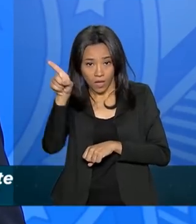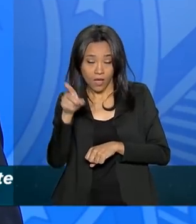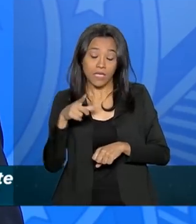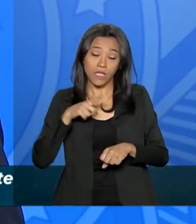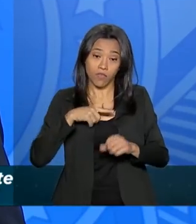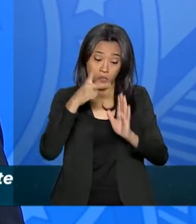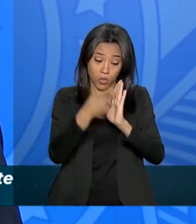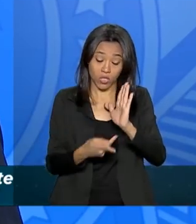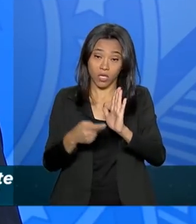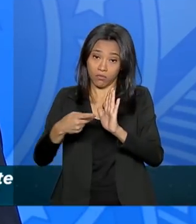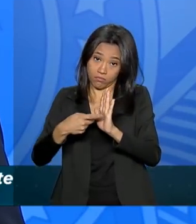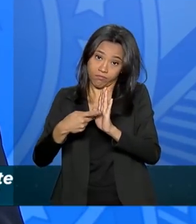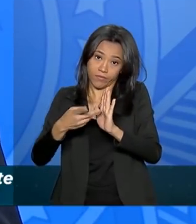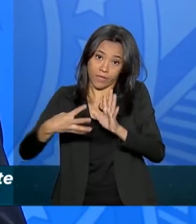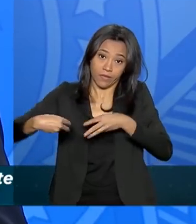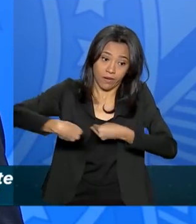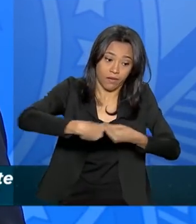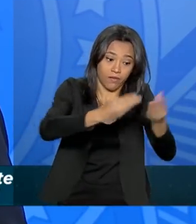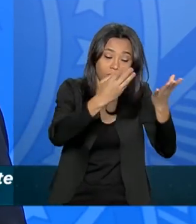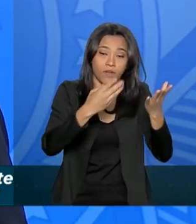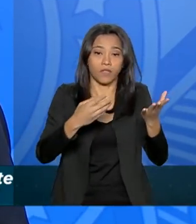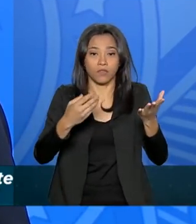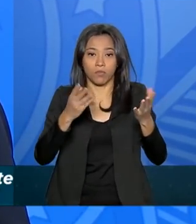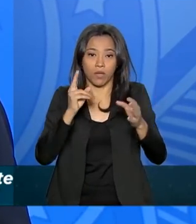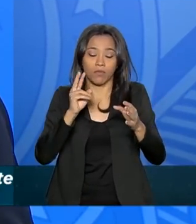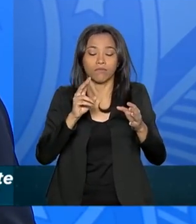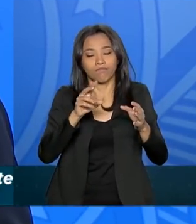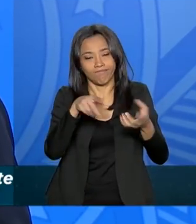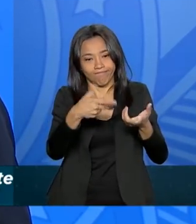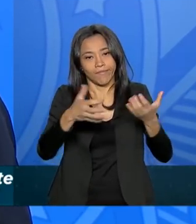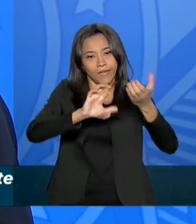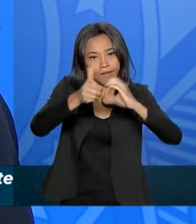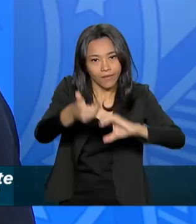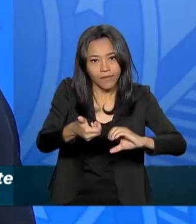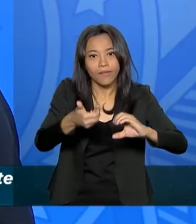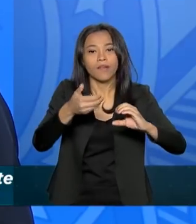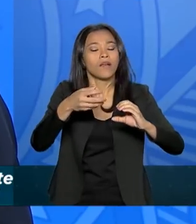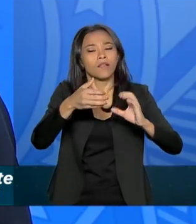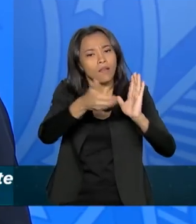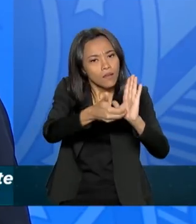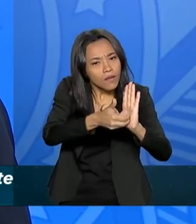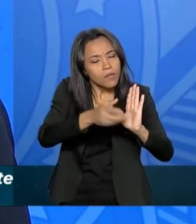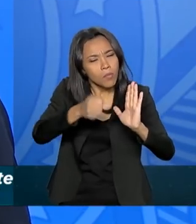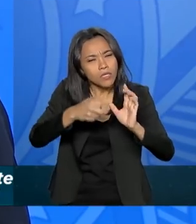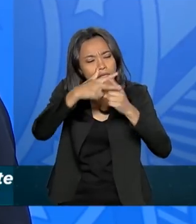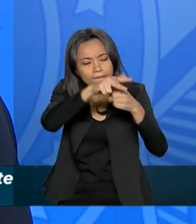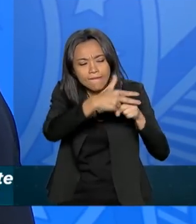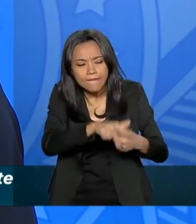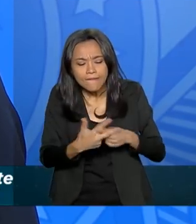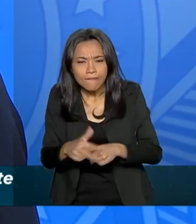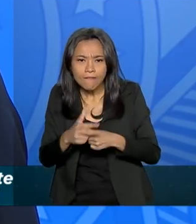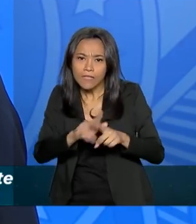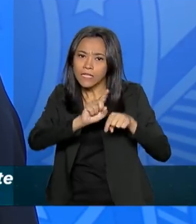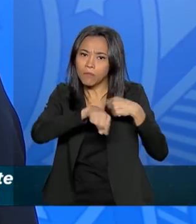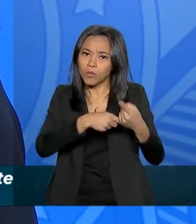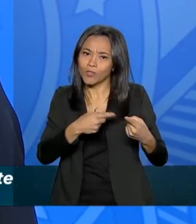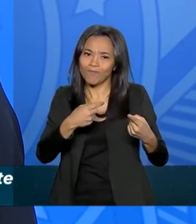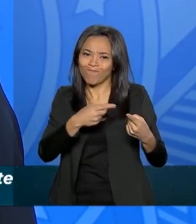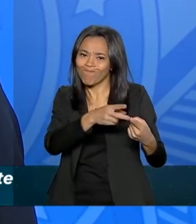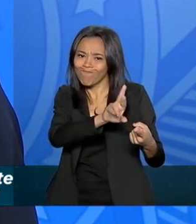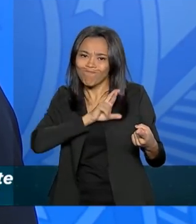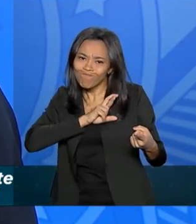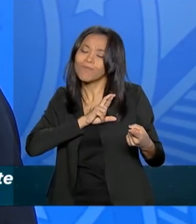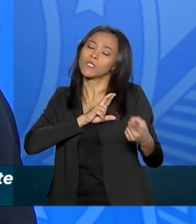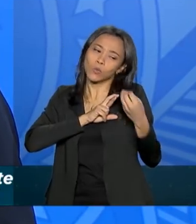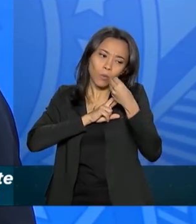projeto indo para a Câmara pode ser aperfeiçoado e, se nos atender, uma vez havendo o pedido de GLO, encaminharemos,